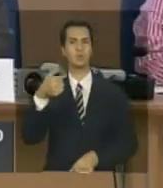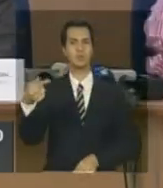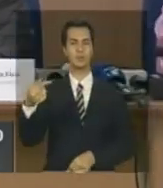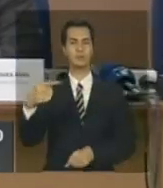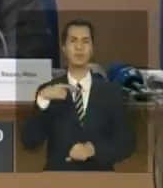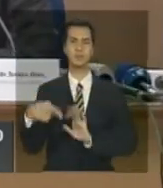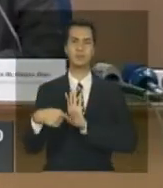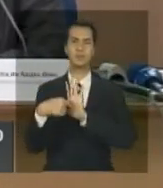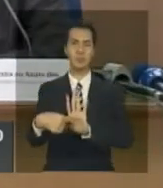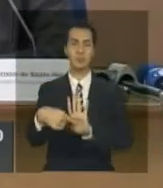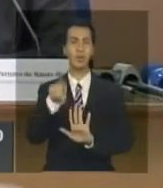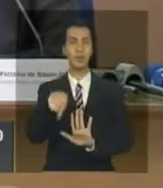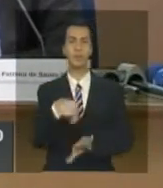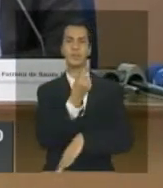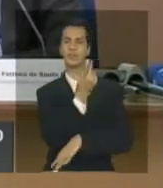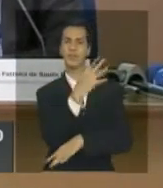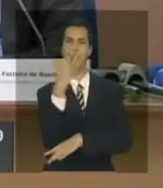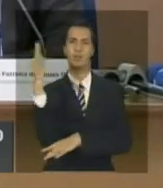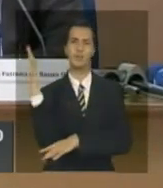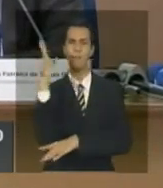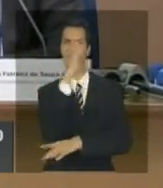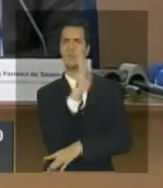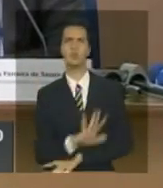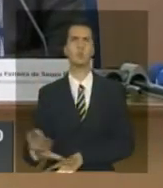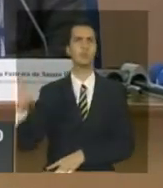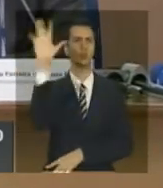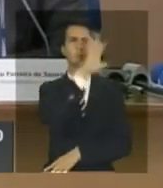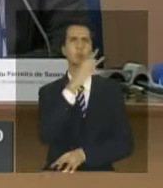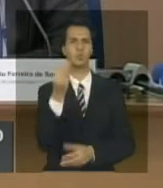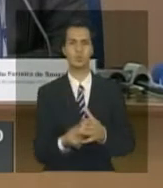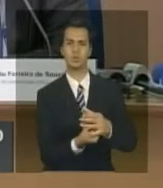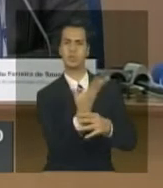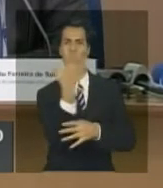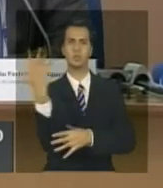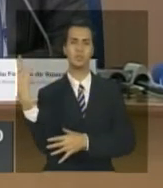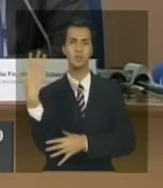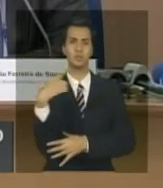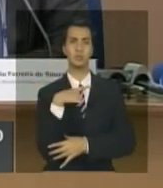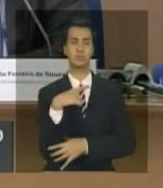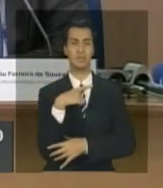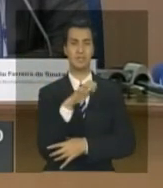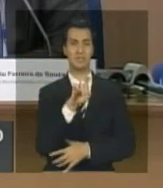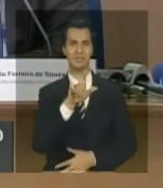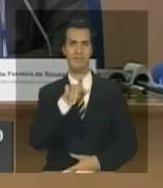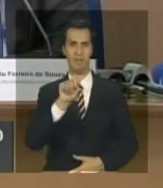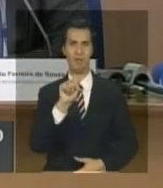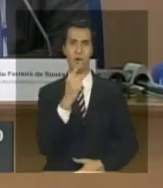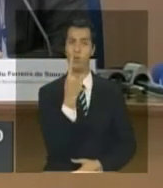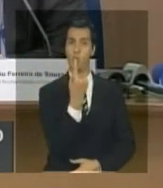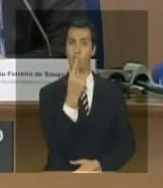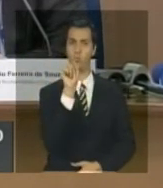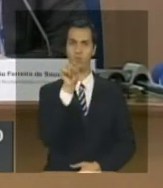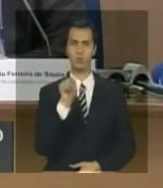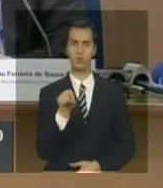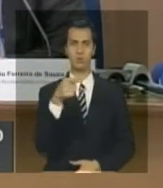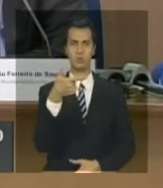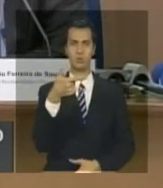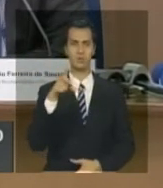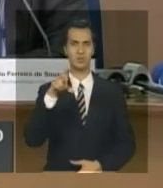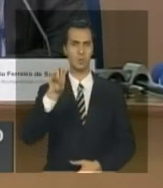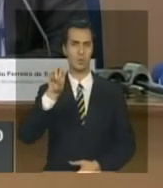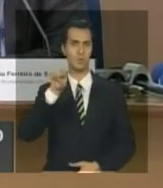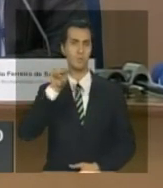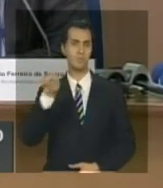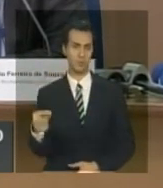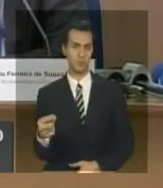de cobertura vegetal de todos os biomas do Brasil, na escala 1 para 250 mil. Então, esse mapa,